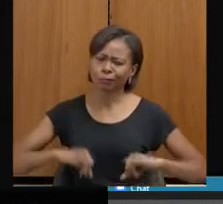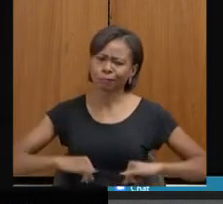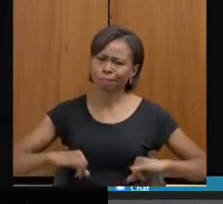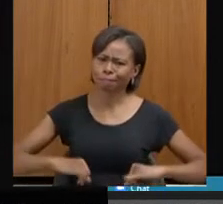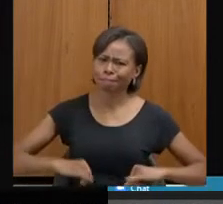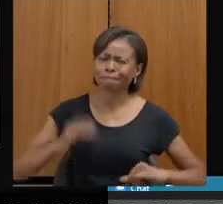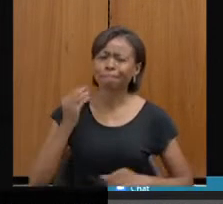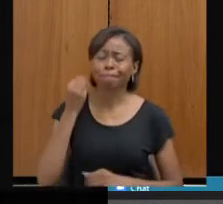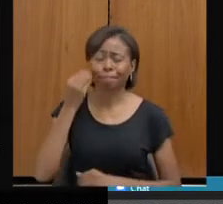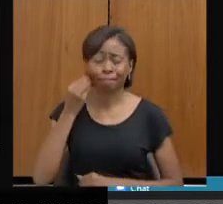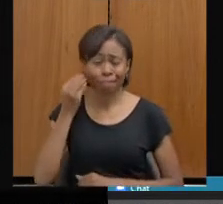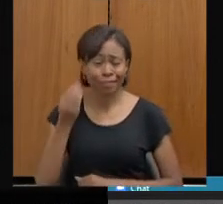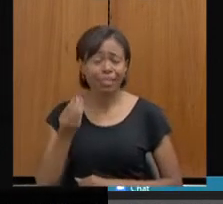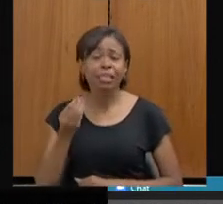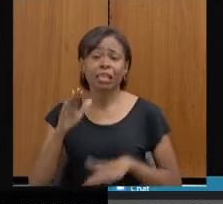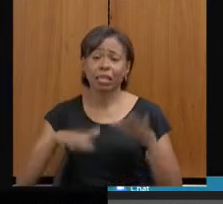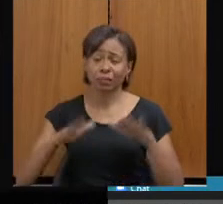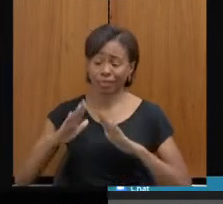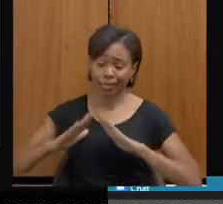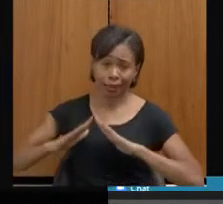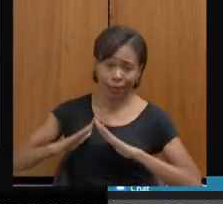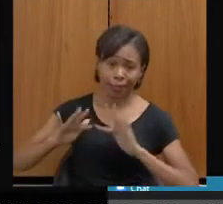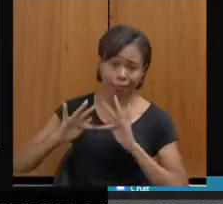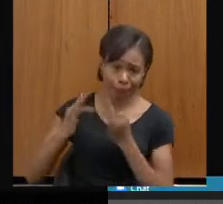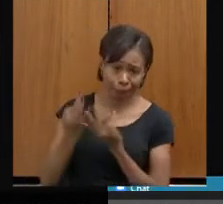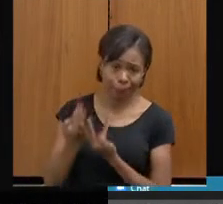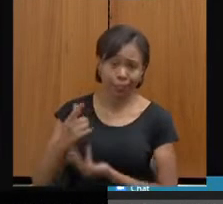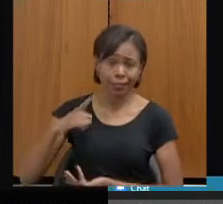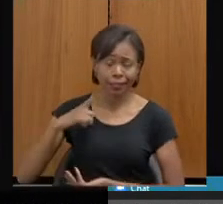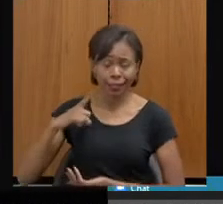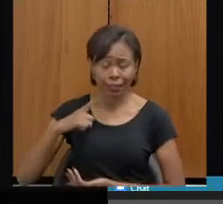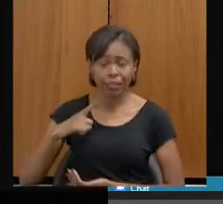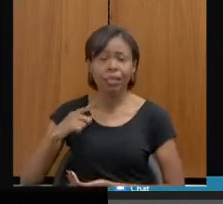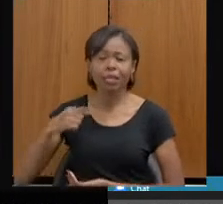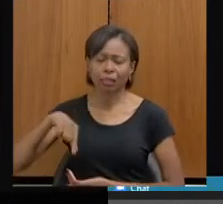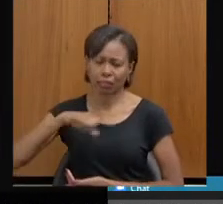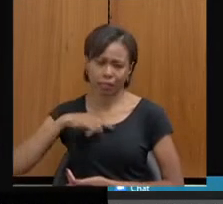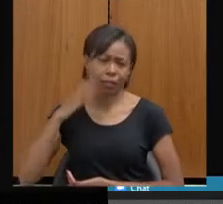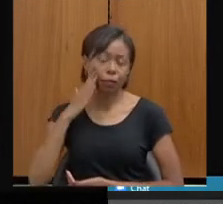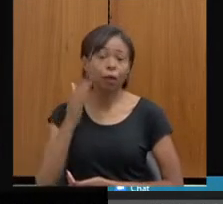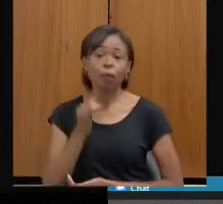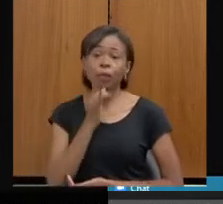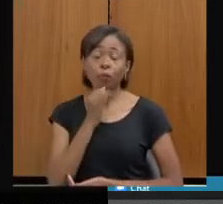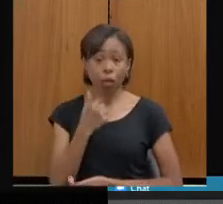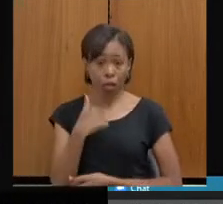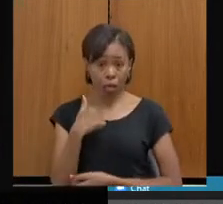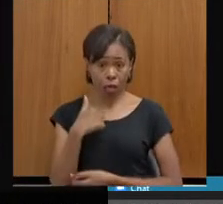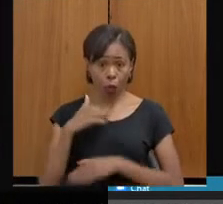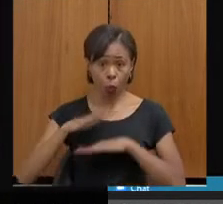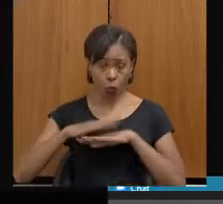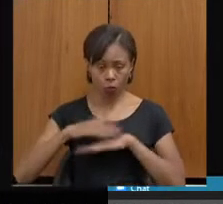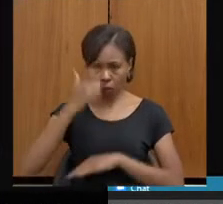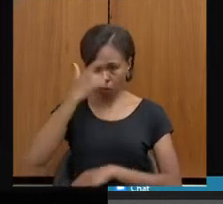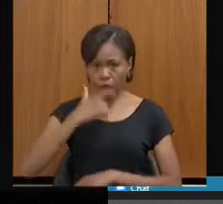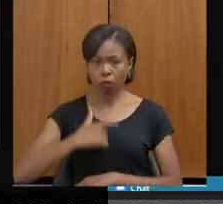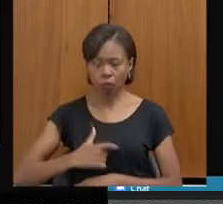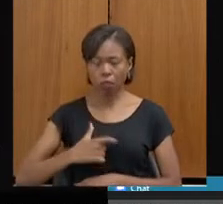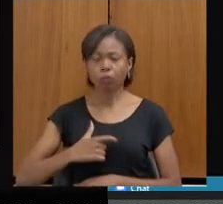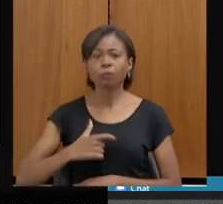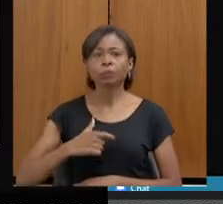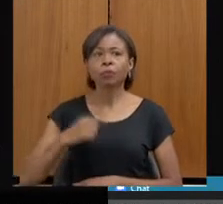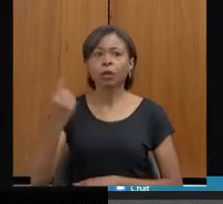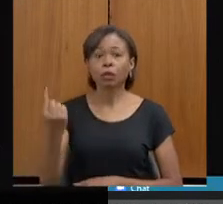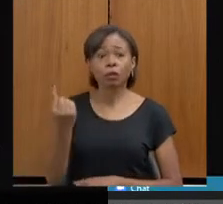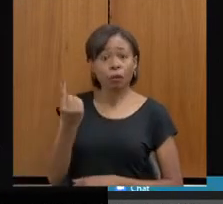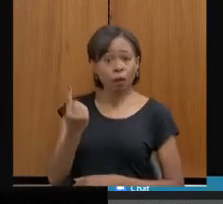ou na nossa vida, ou na nossa vida familiar, e aí a gente consegue entender. Eu, por exemplo, quando recebi um servidor